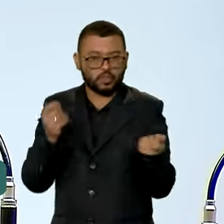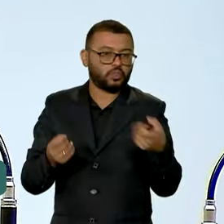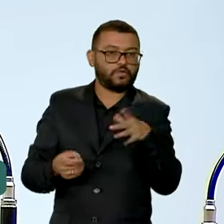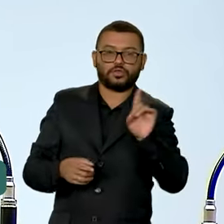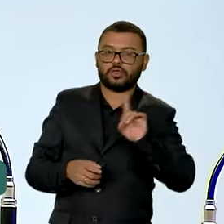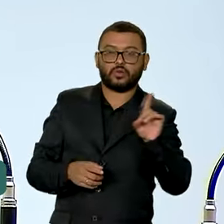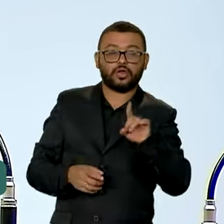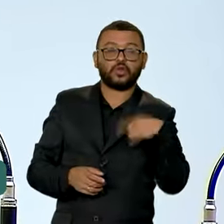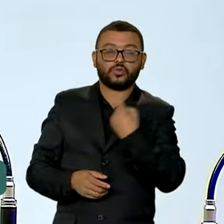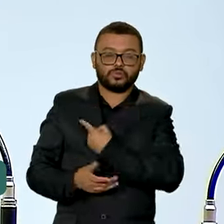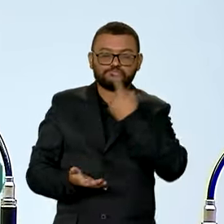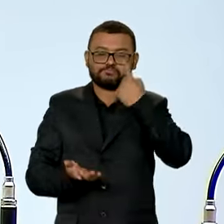E essa é a agenda que vai ser perseguida.